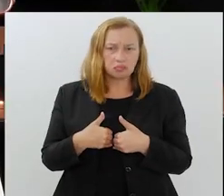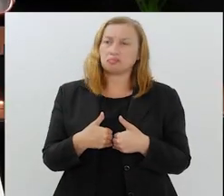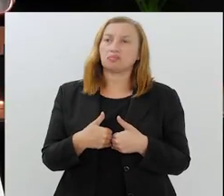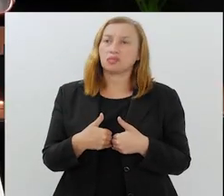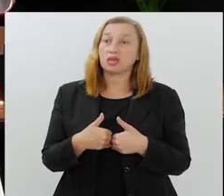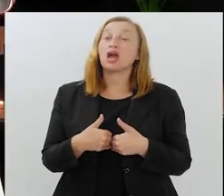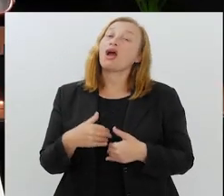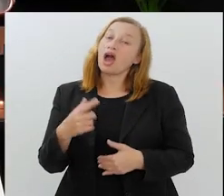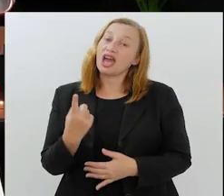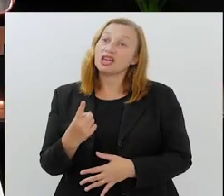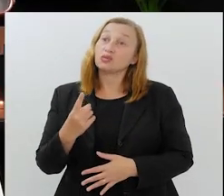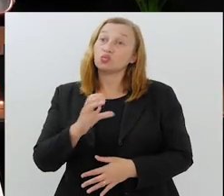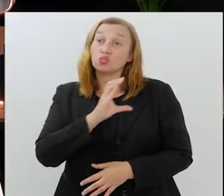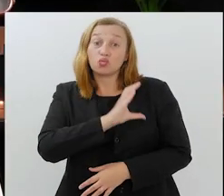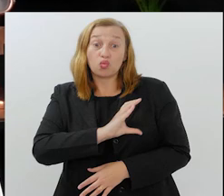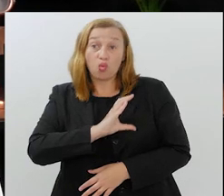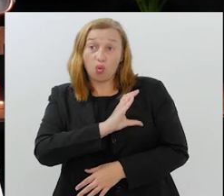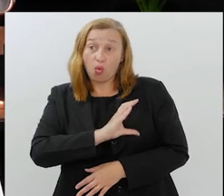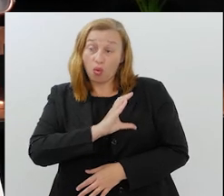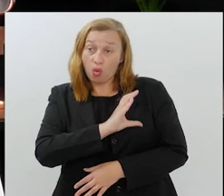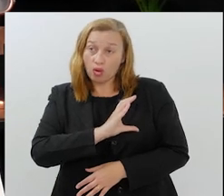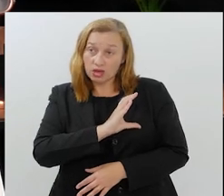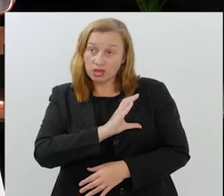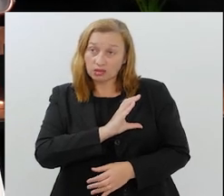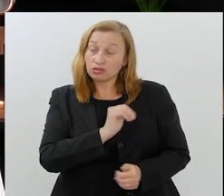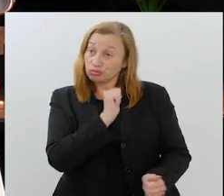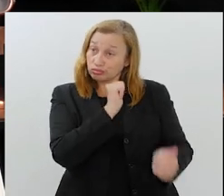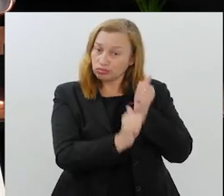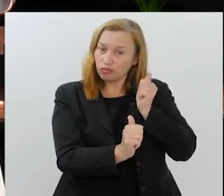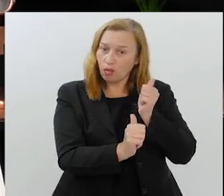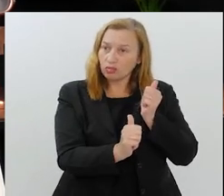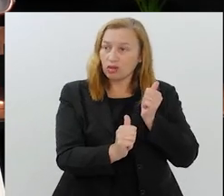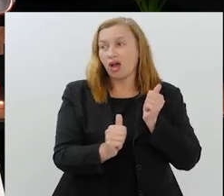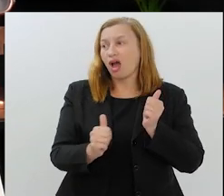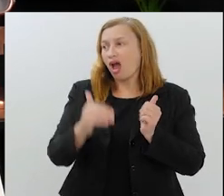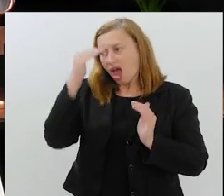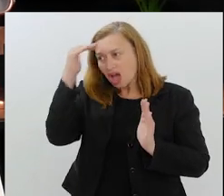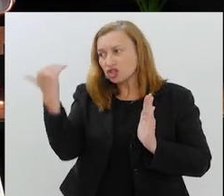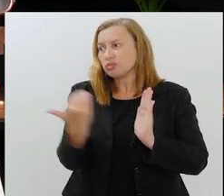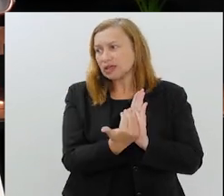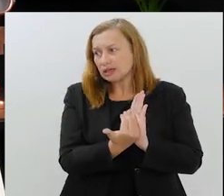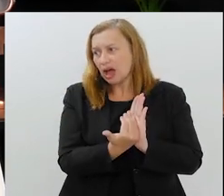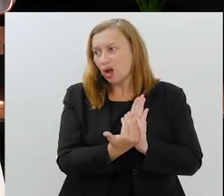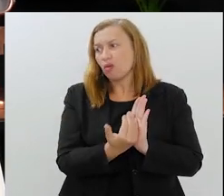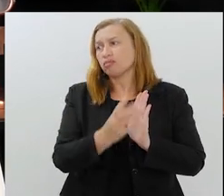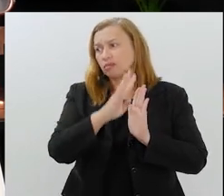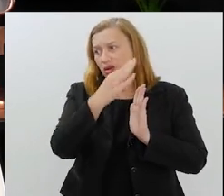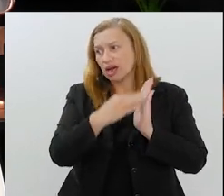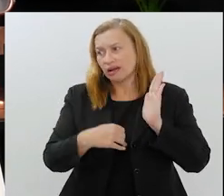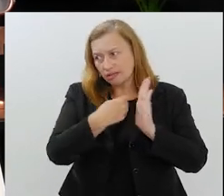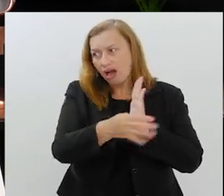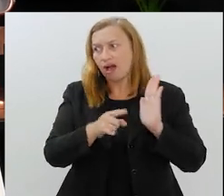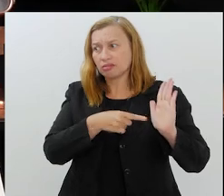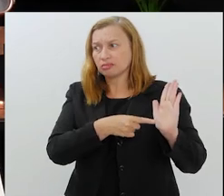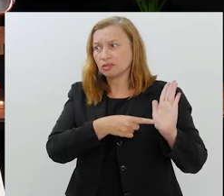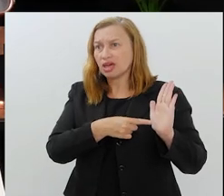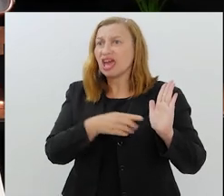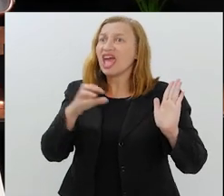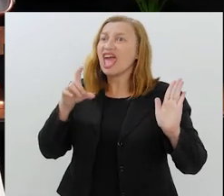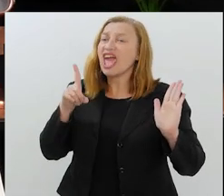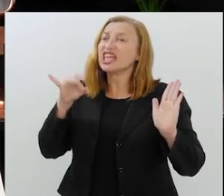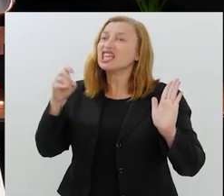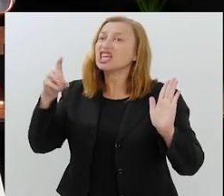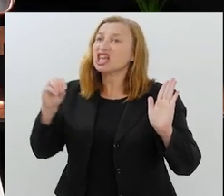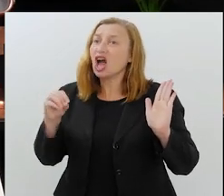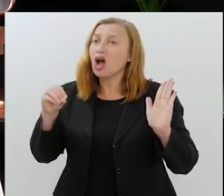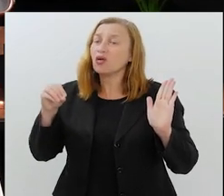Aí vem o Corinthians, reivindica o respeito ao calendário, igualzinho ao Vasco. Recorreram ao Superior Tribunal. Aí o que faz